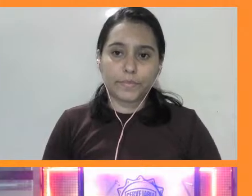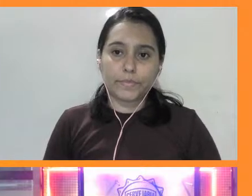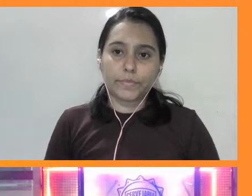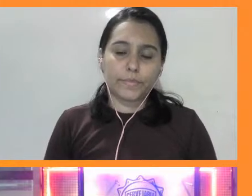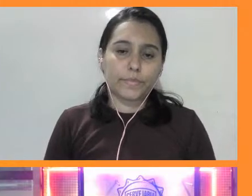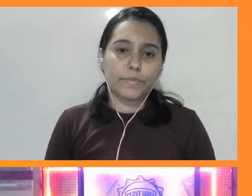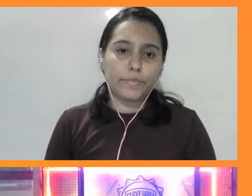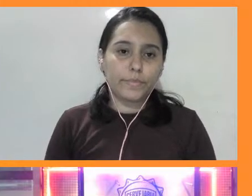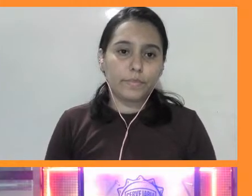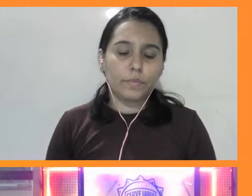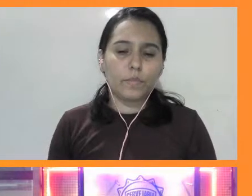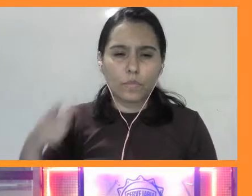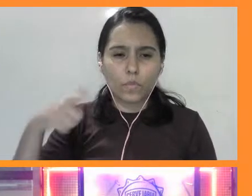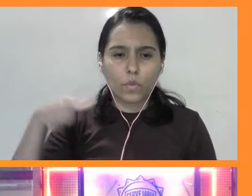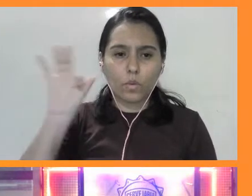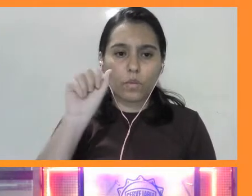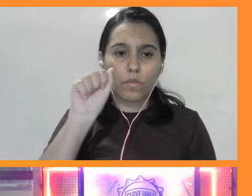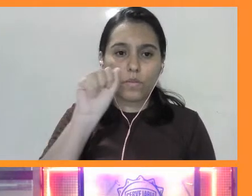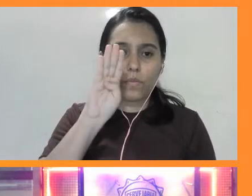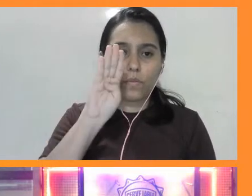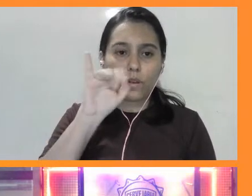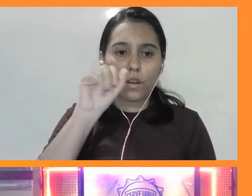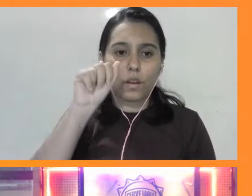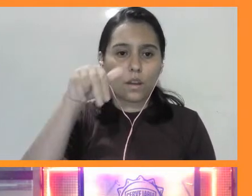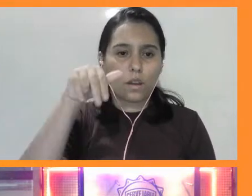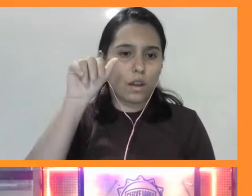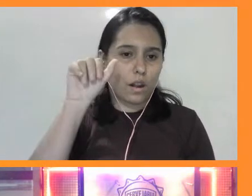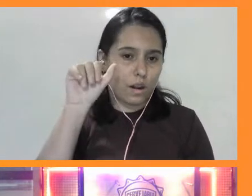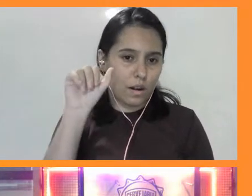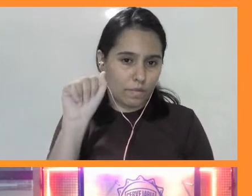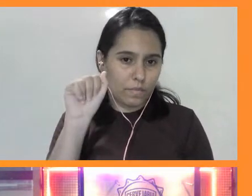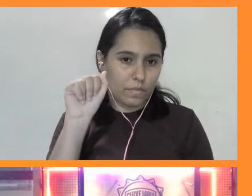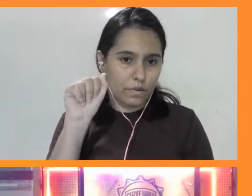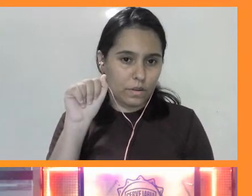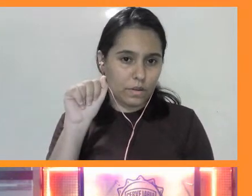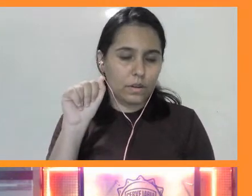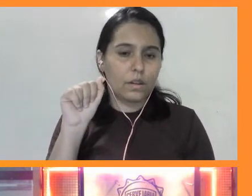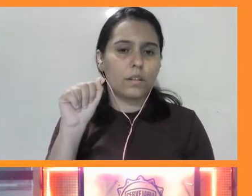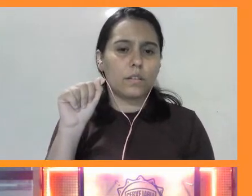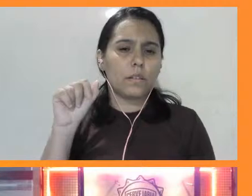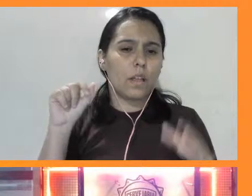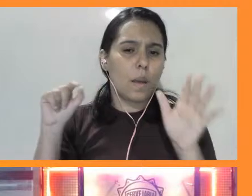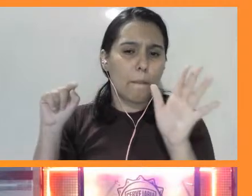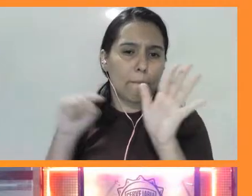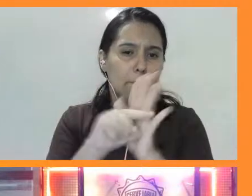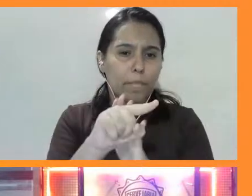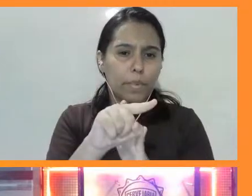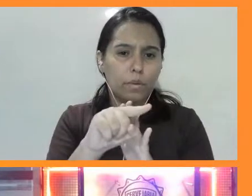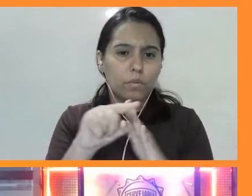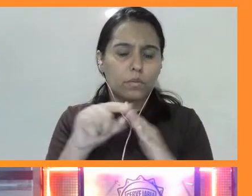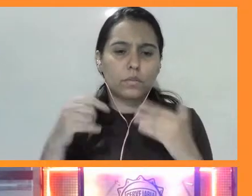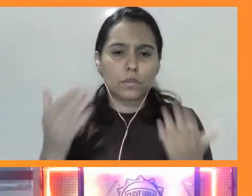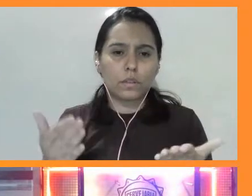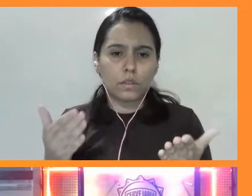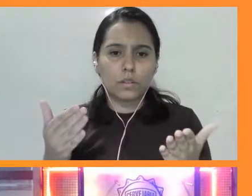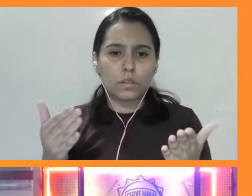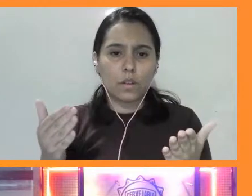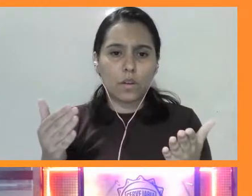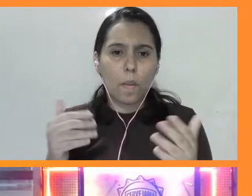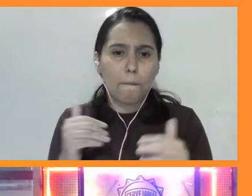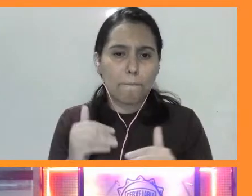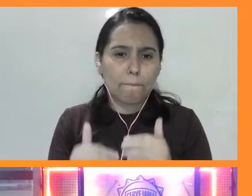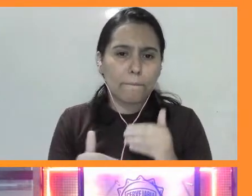A Fabiana Lucena, da Ecologia da UFESA, está perguntando. Para ter uma produção da questão